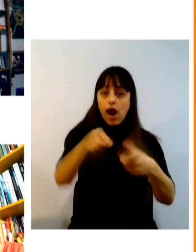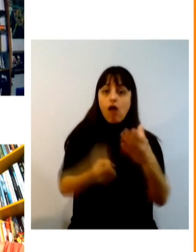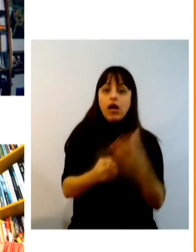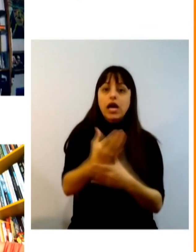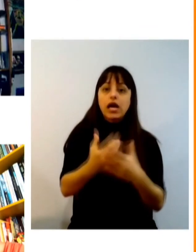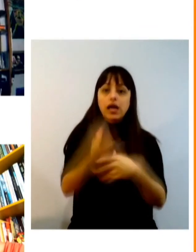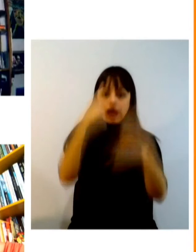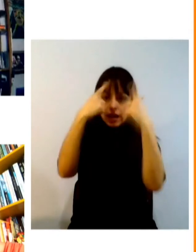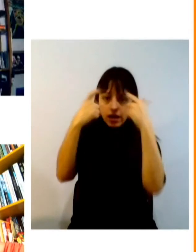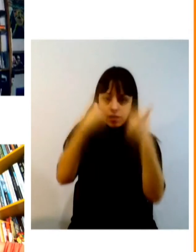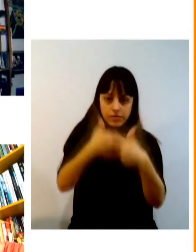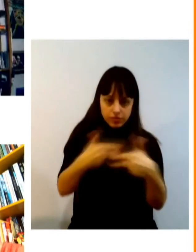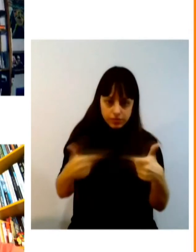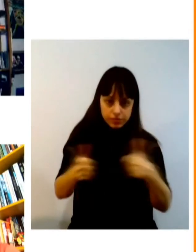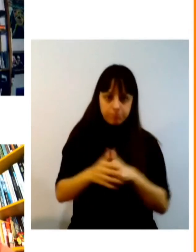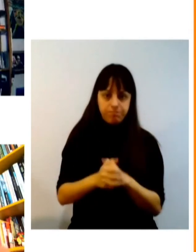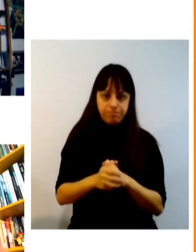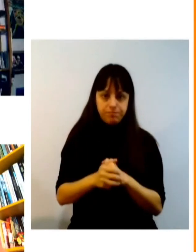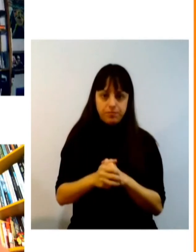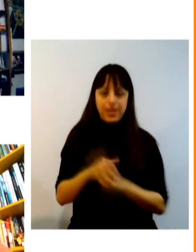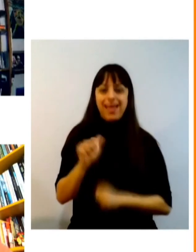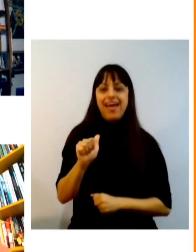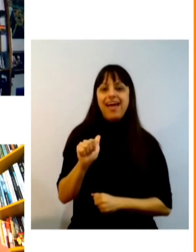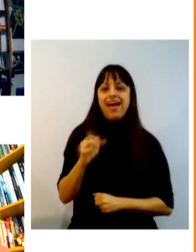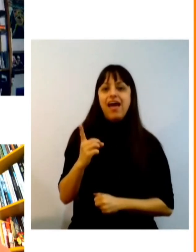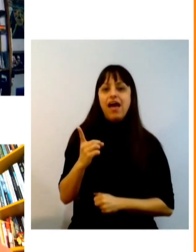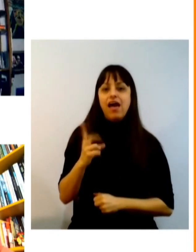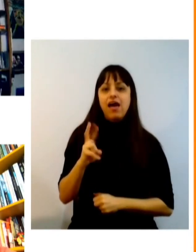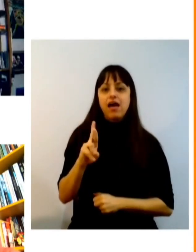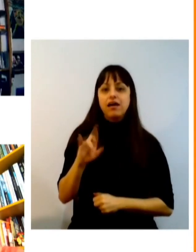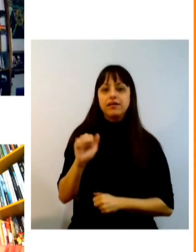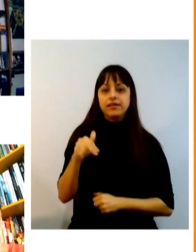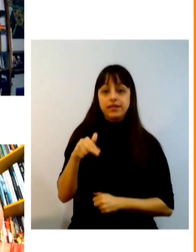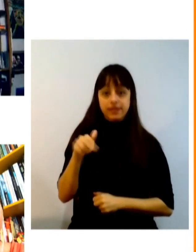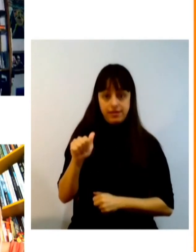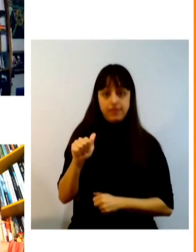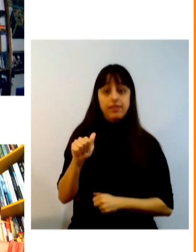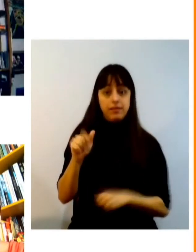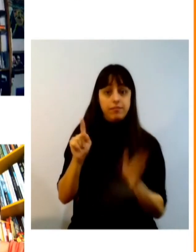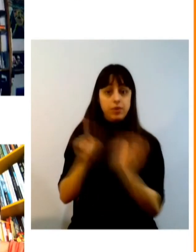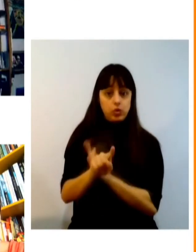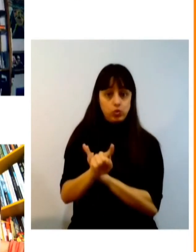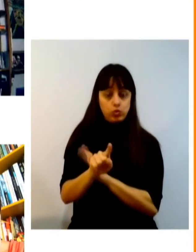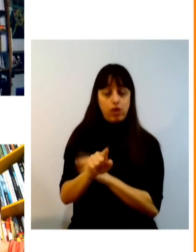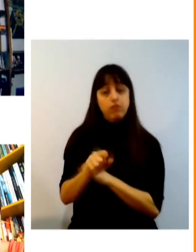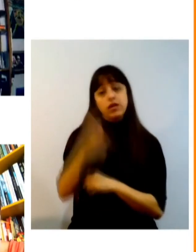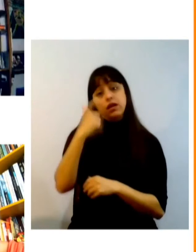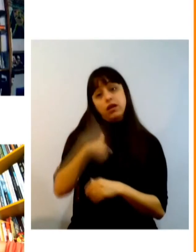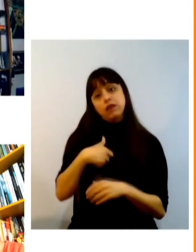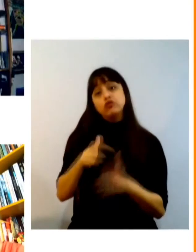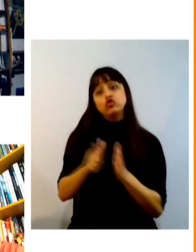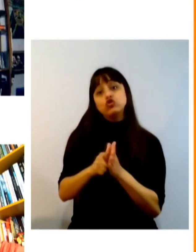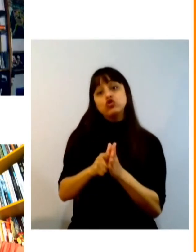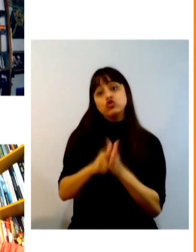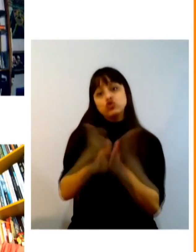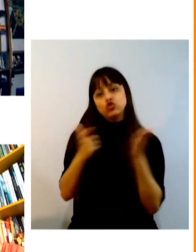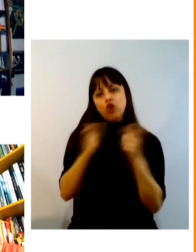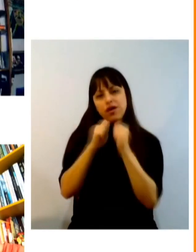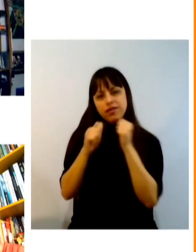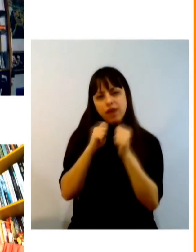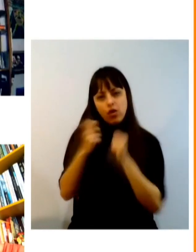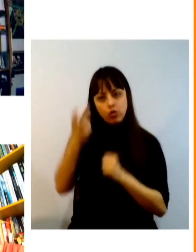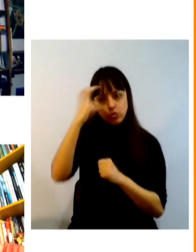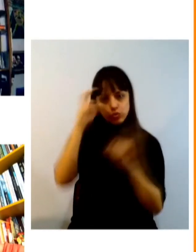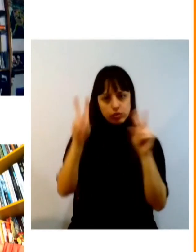de Oberlândia enviou a seguinte pergunta como jornalista cultural percebo muitas iniciativas boas não vingarem em nossa